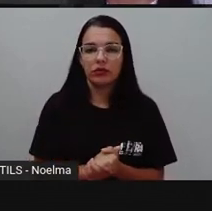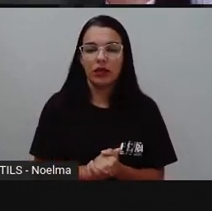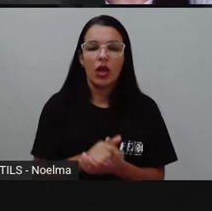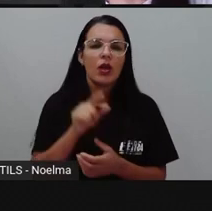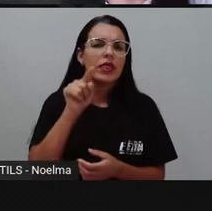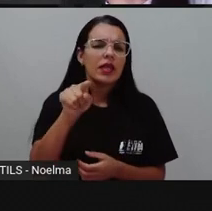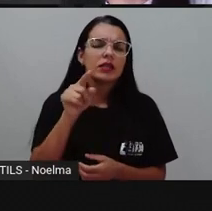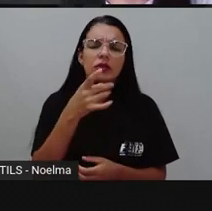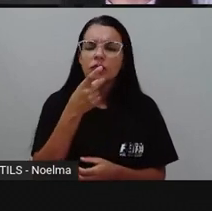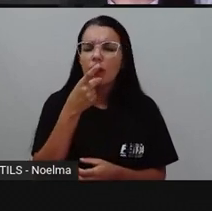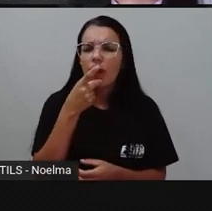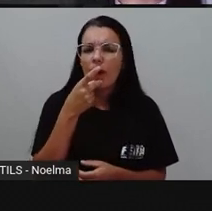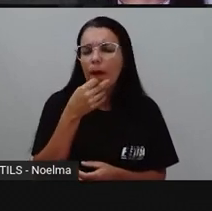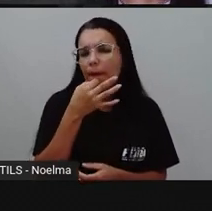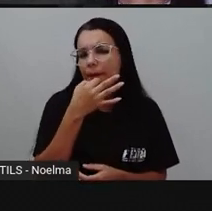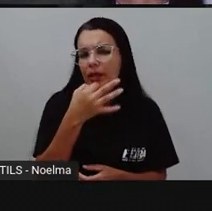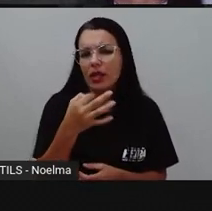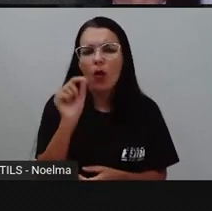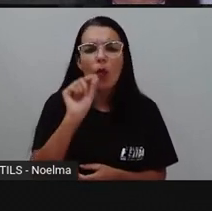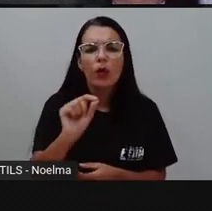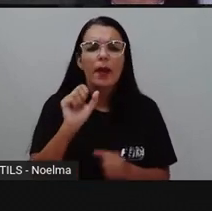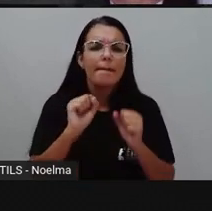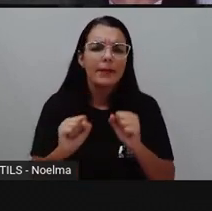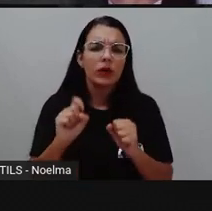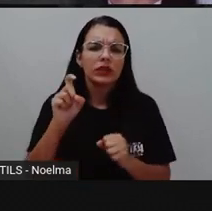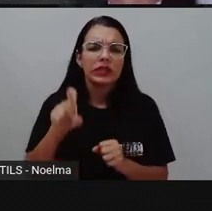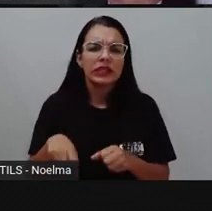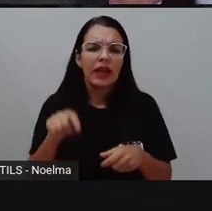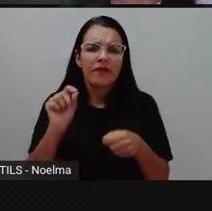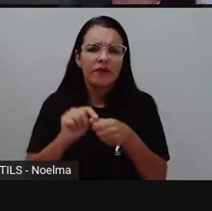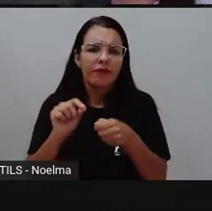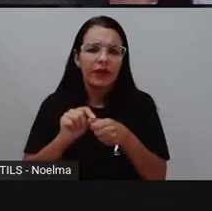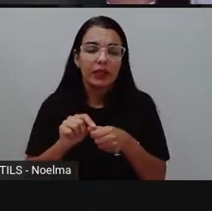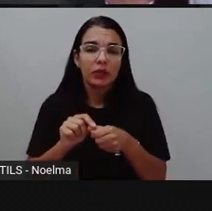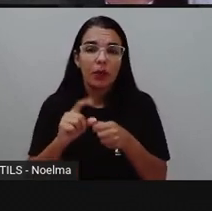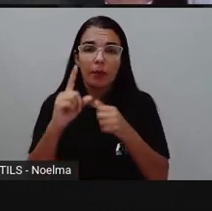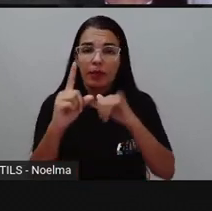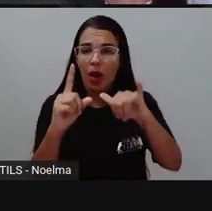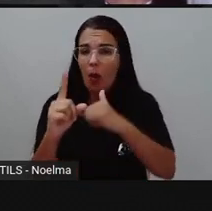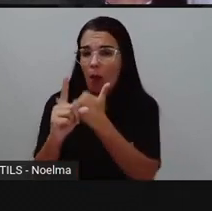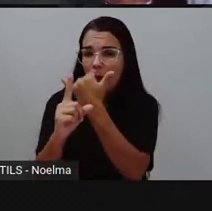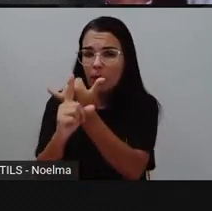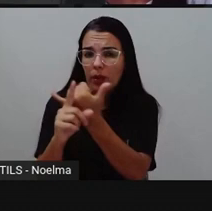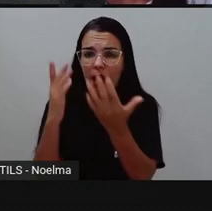Na sua opinião, o que é que pode ser feito para que o bullying não aconteça?